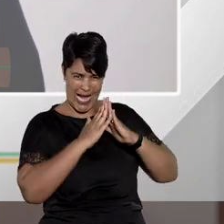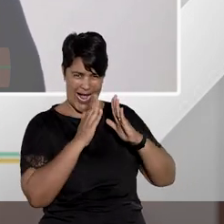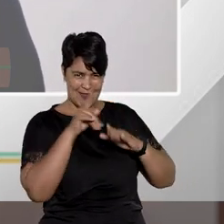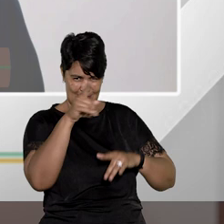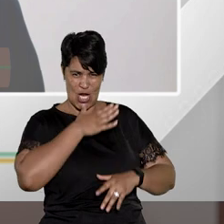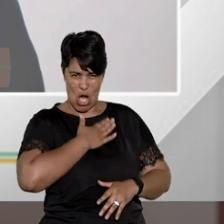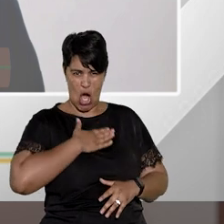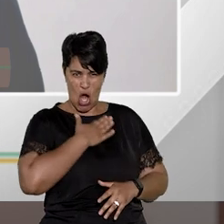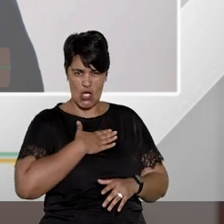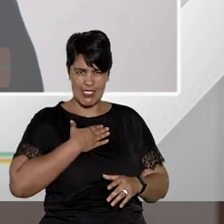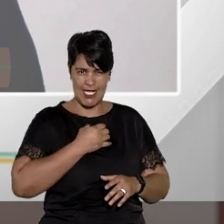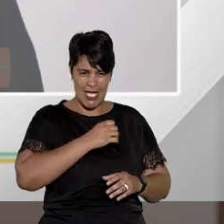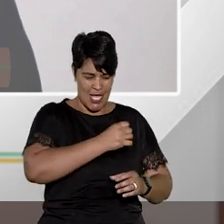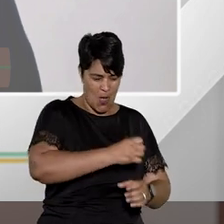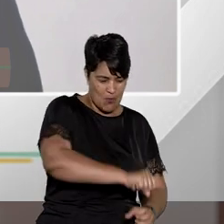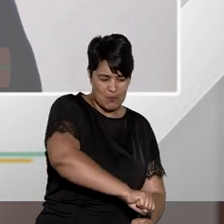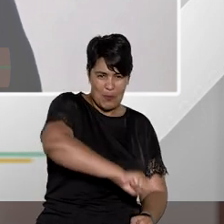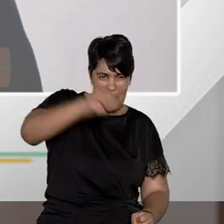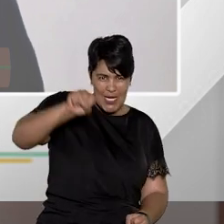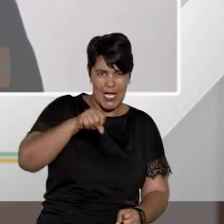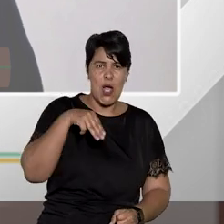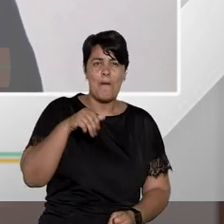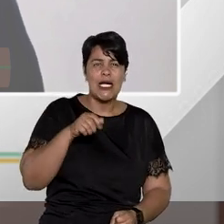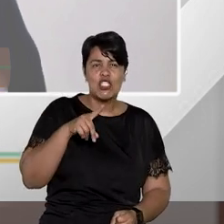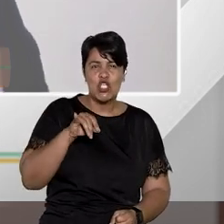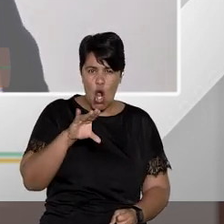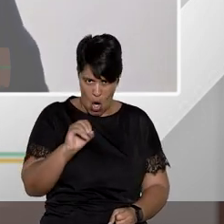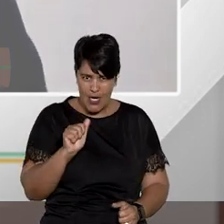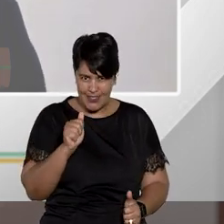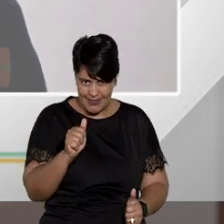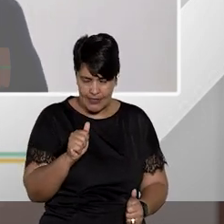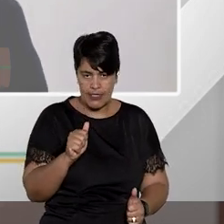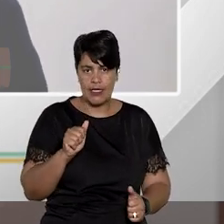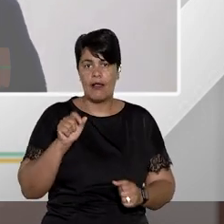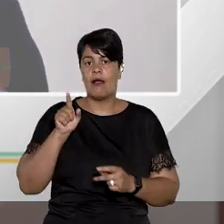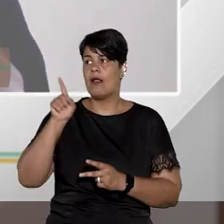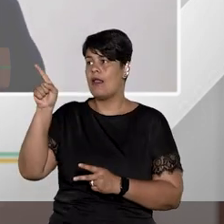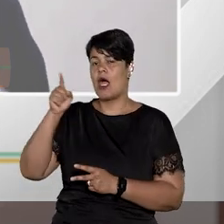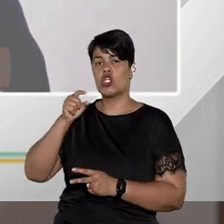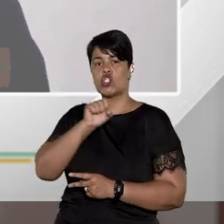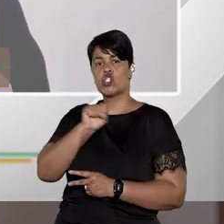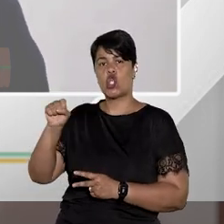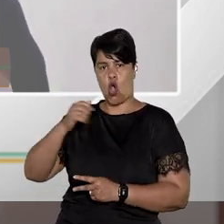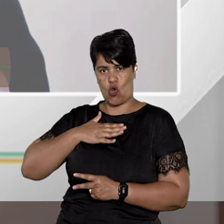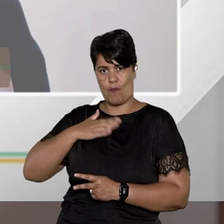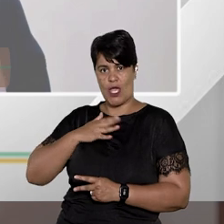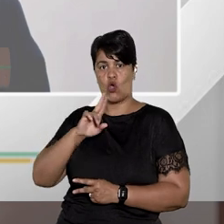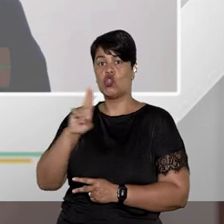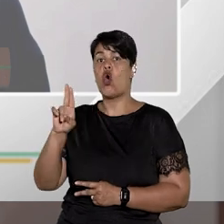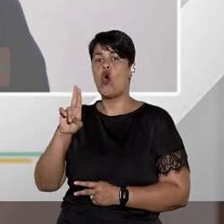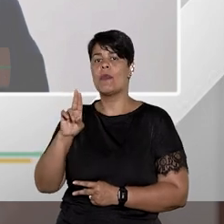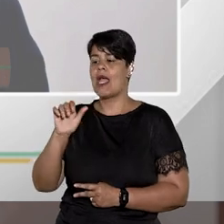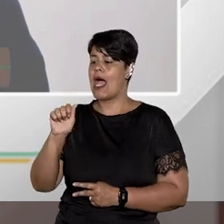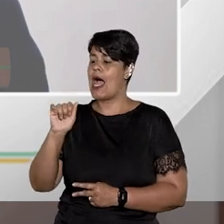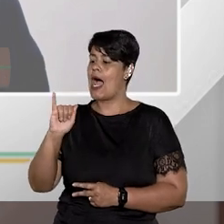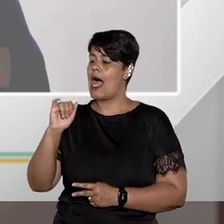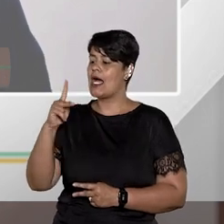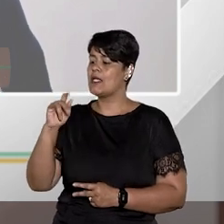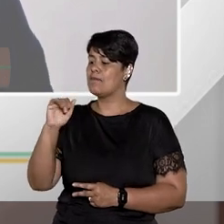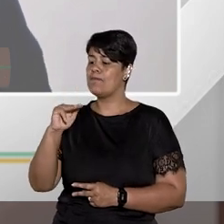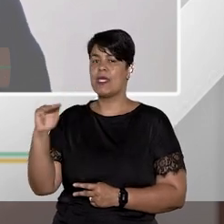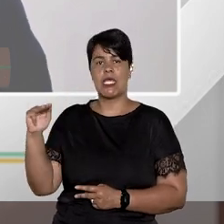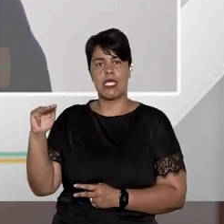ela falou adoro meu sogro planta aipim se você falar para ele que você planta